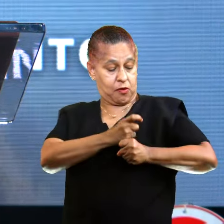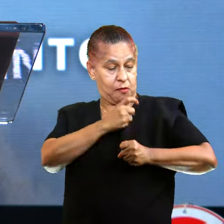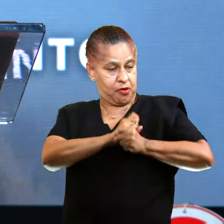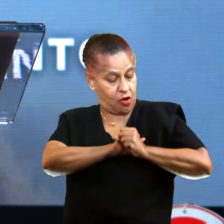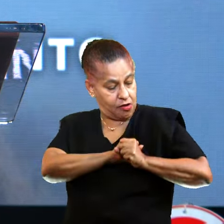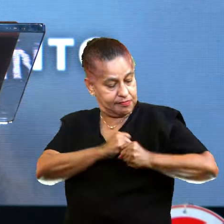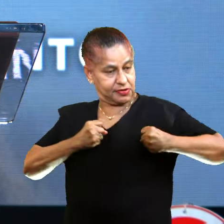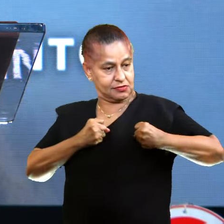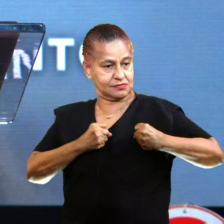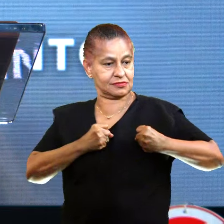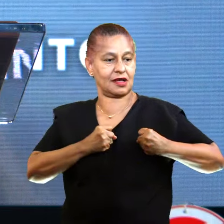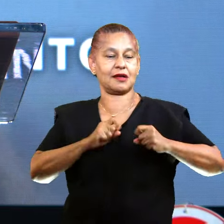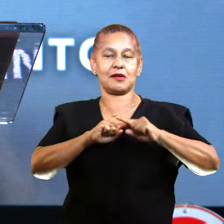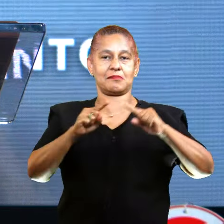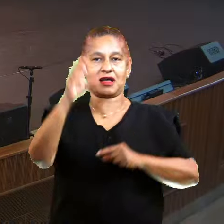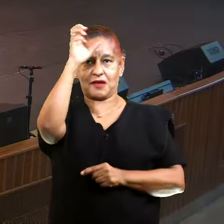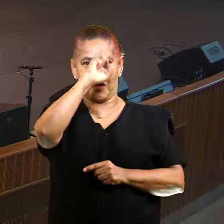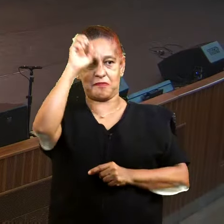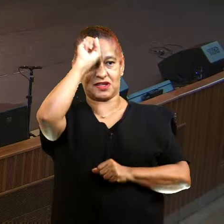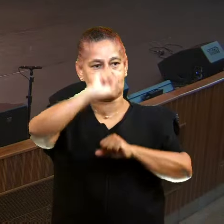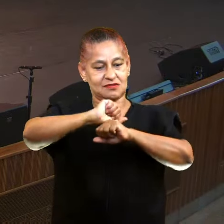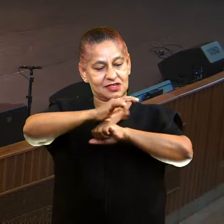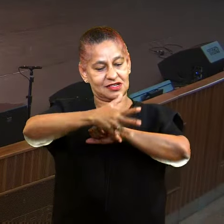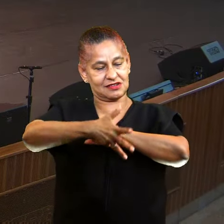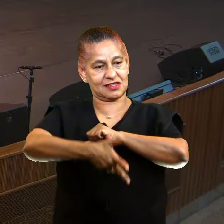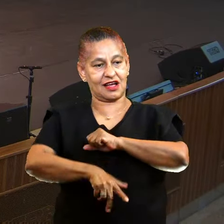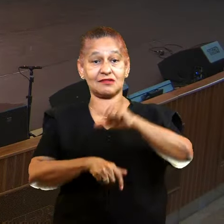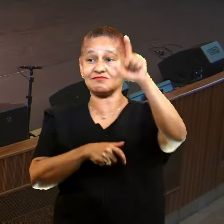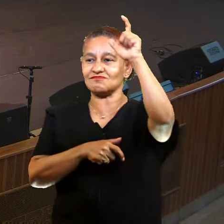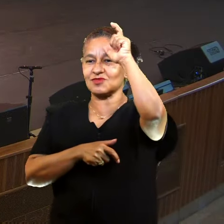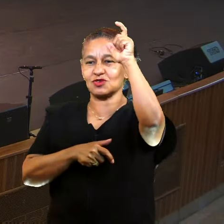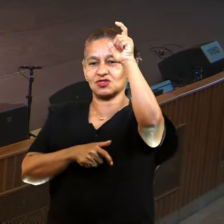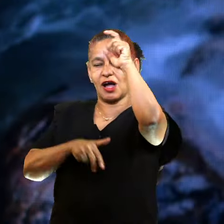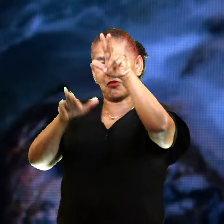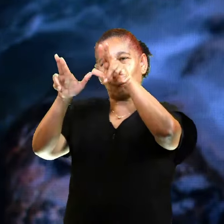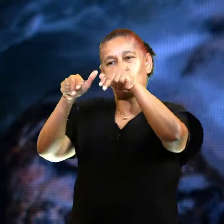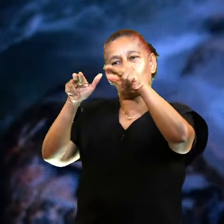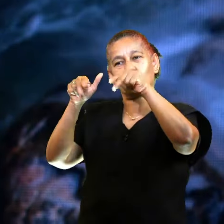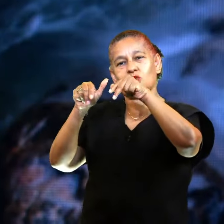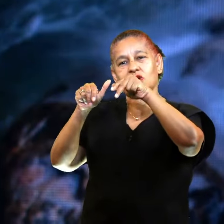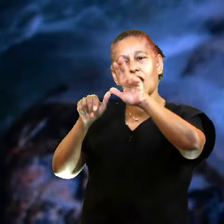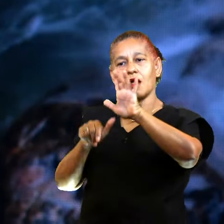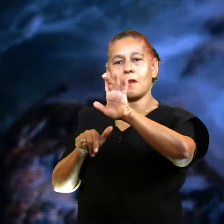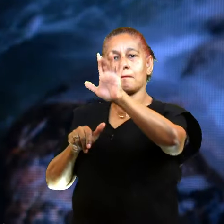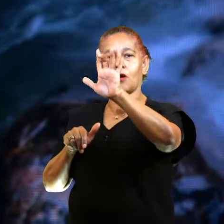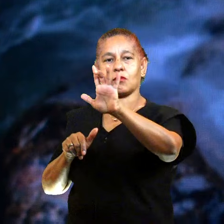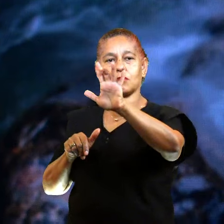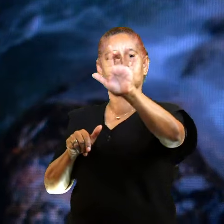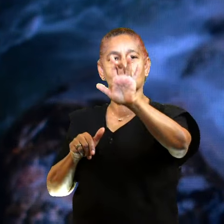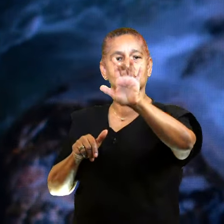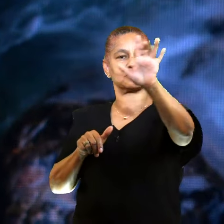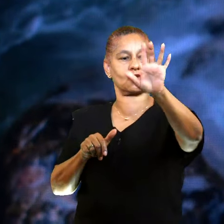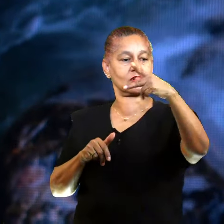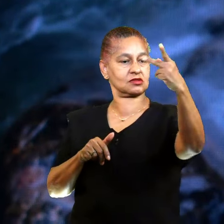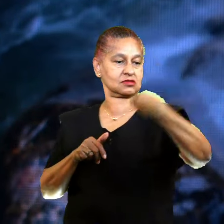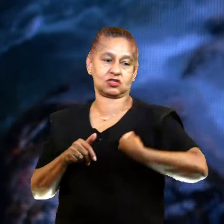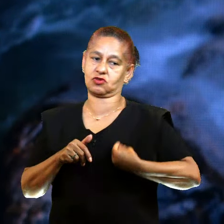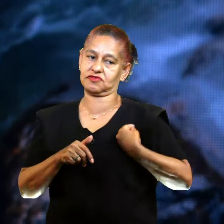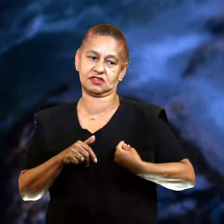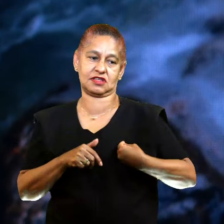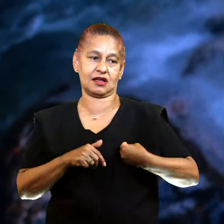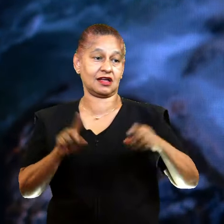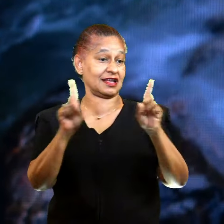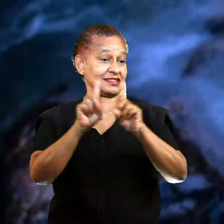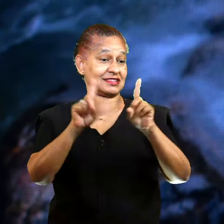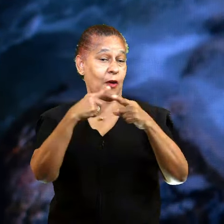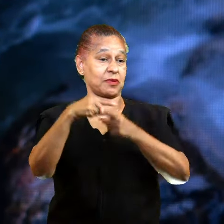madrugada eu aprendi que o maligno não pode tocar na igreja de Jesus. Queridos, foram diversas vezes